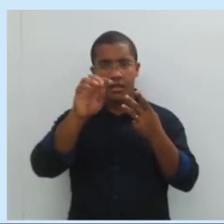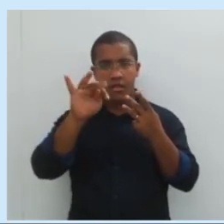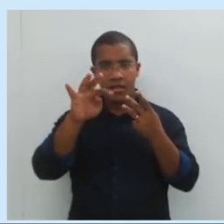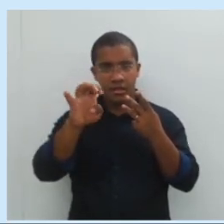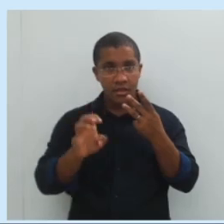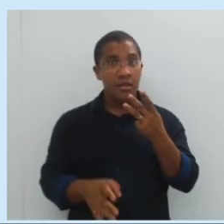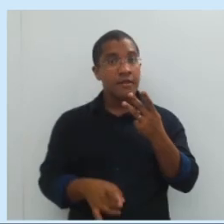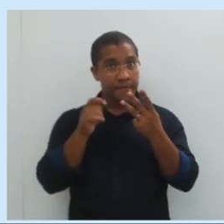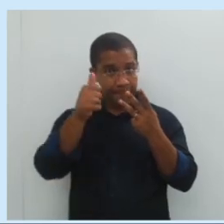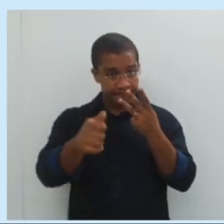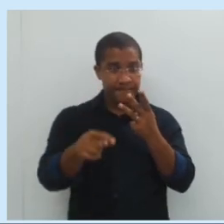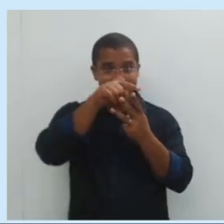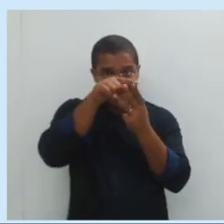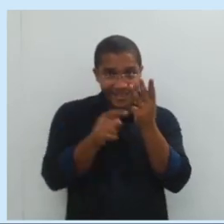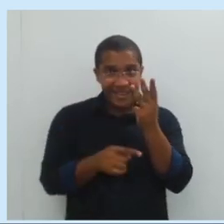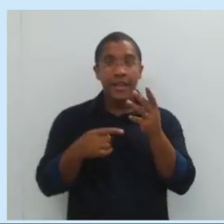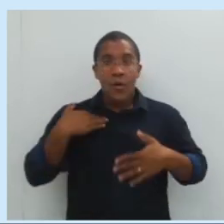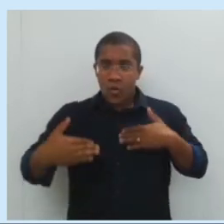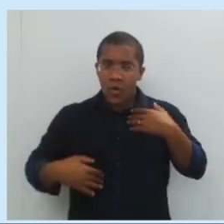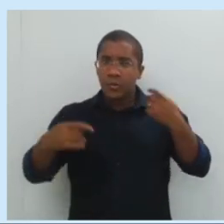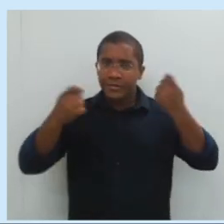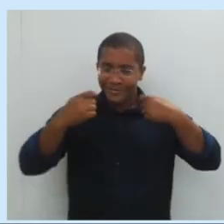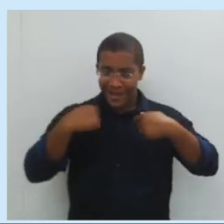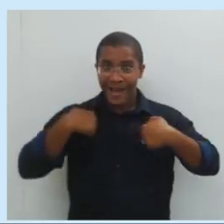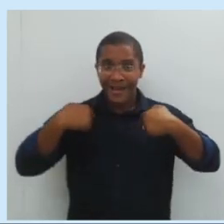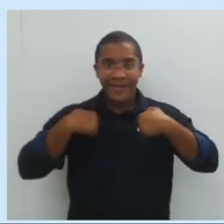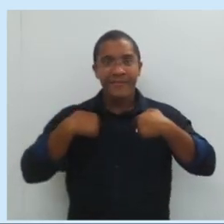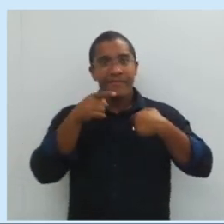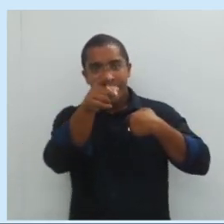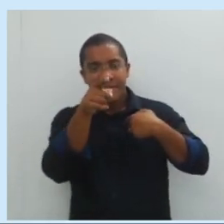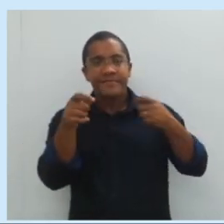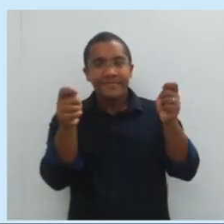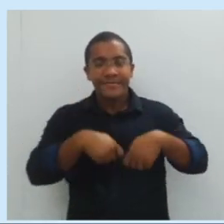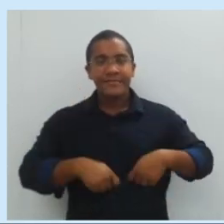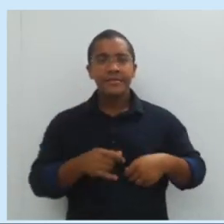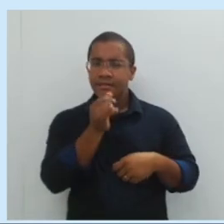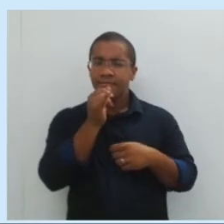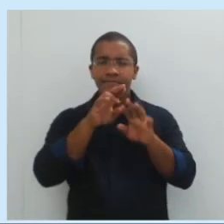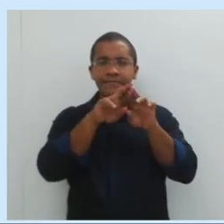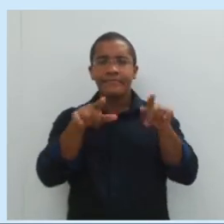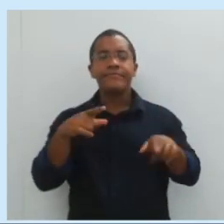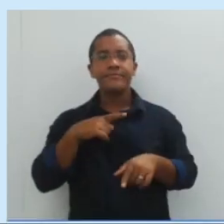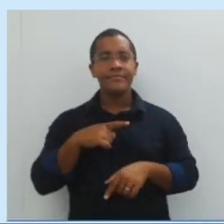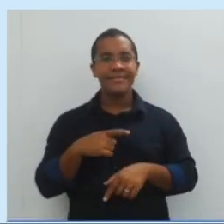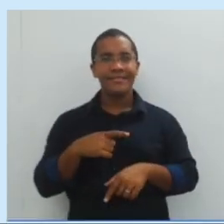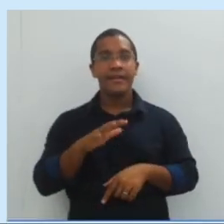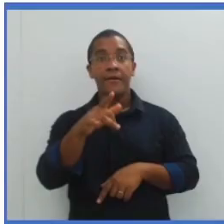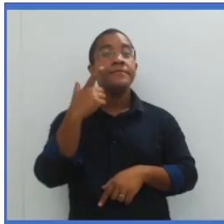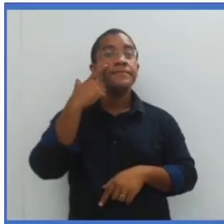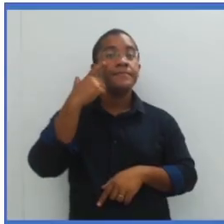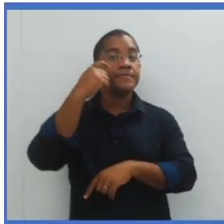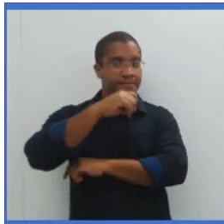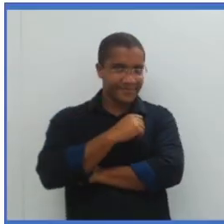Vamos ver as alavancas do nosso corpo, porque nós temos vários exemplos. Vamos perceber o seguinte.